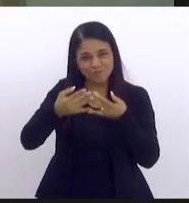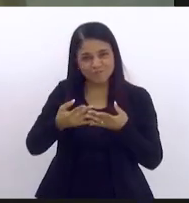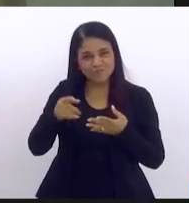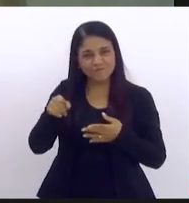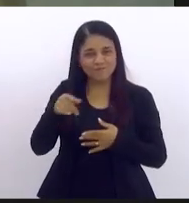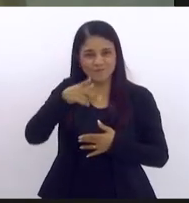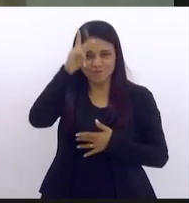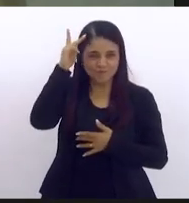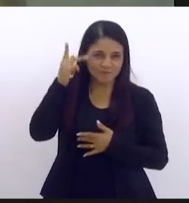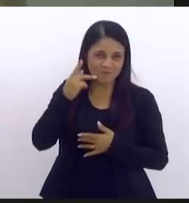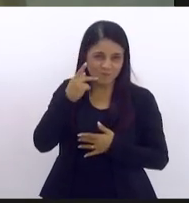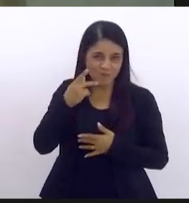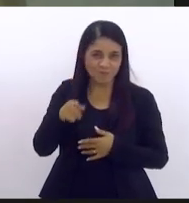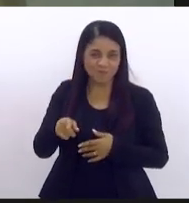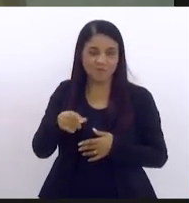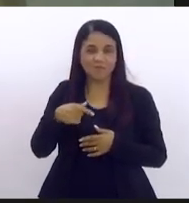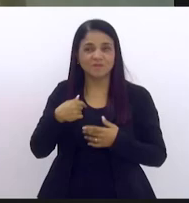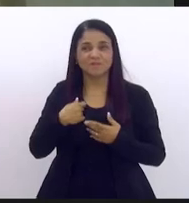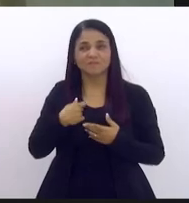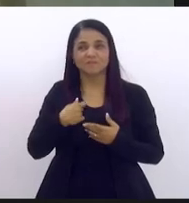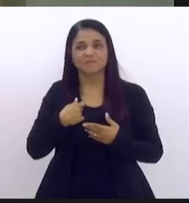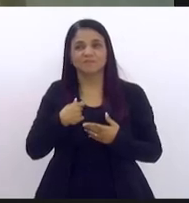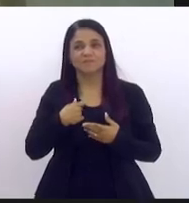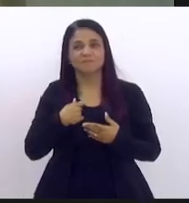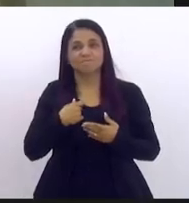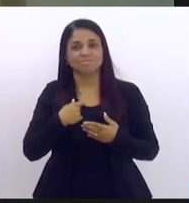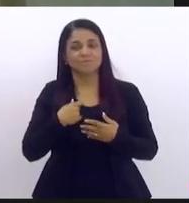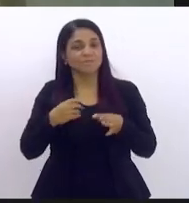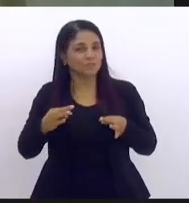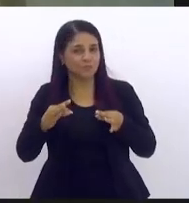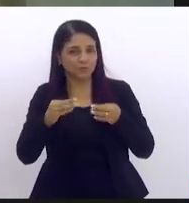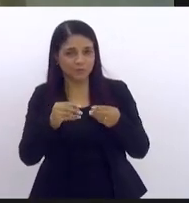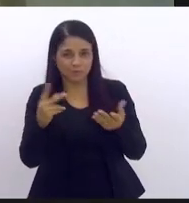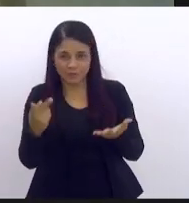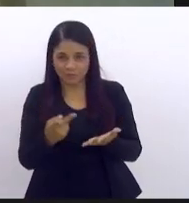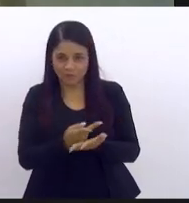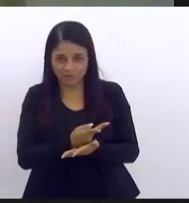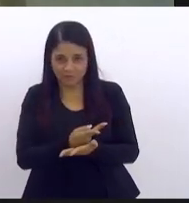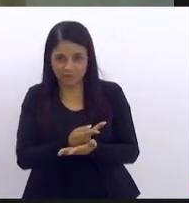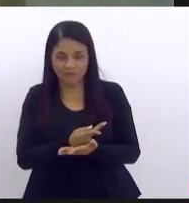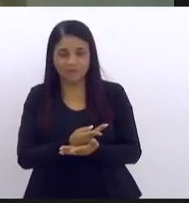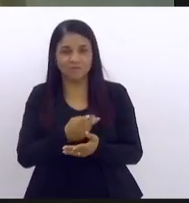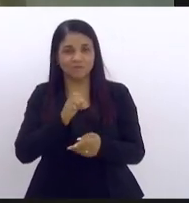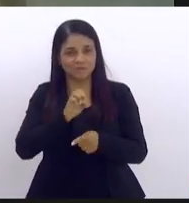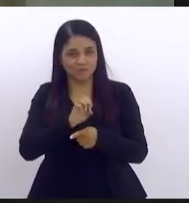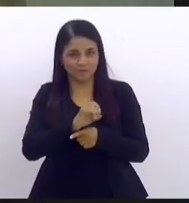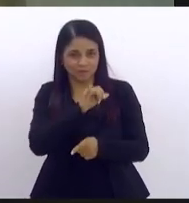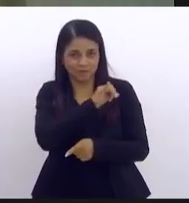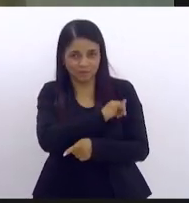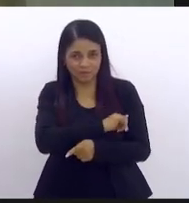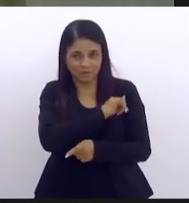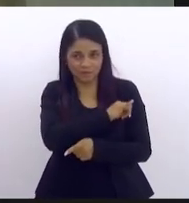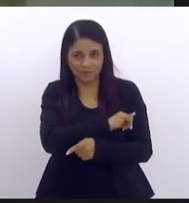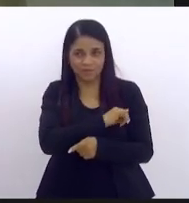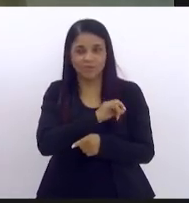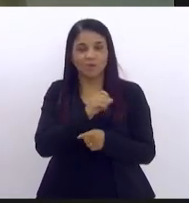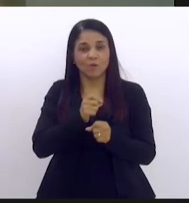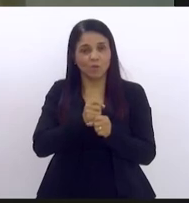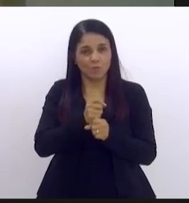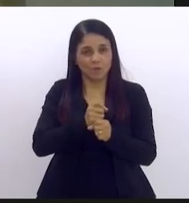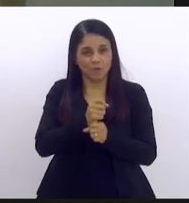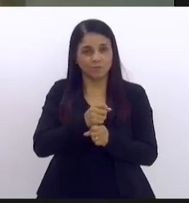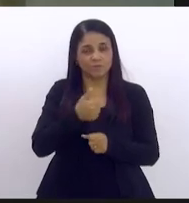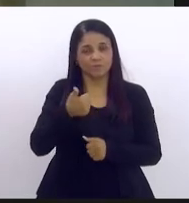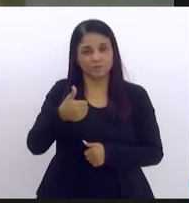vai os pormenores de tudo de tudo que aconteceu no nosso estado o ano de